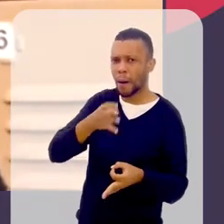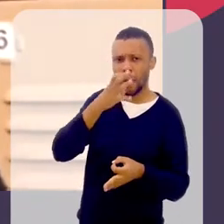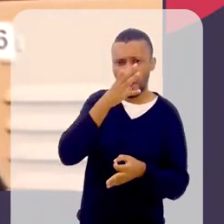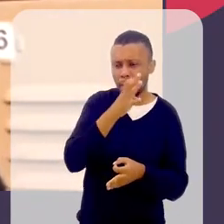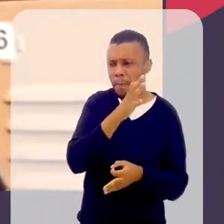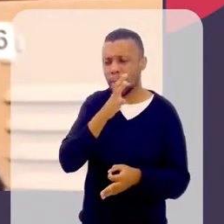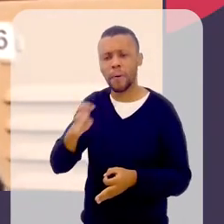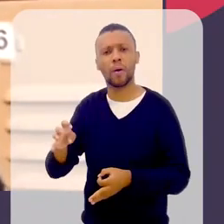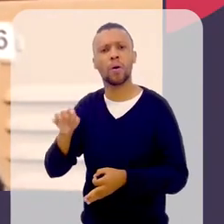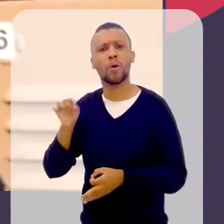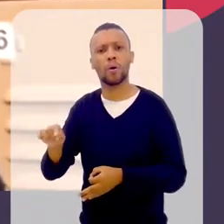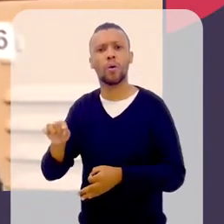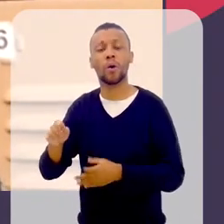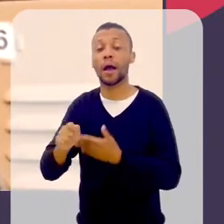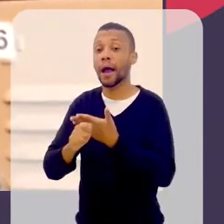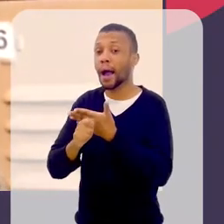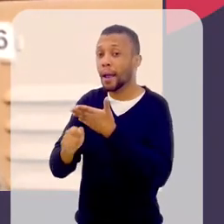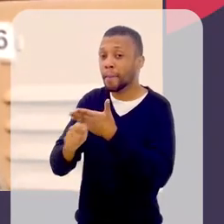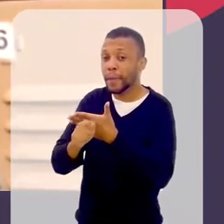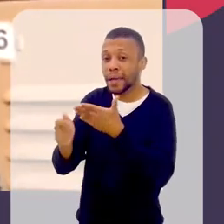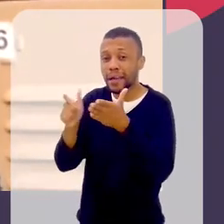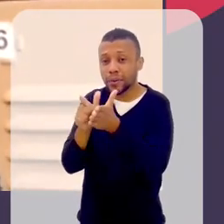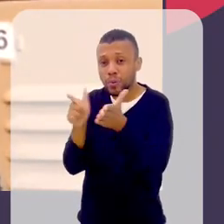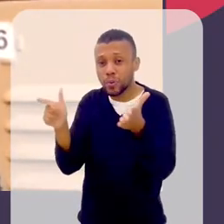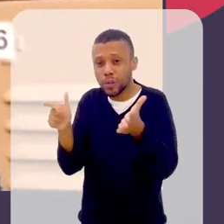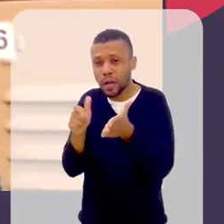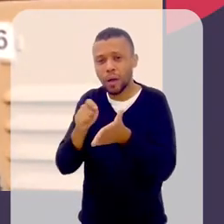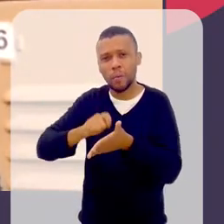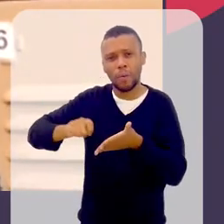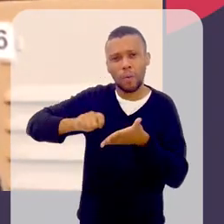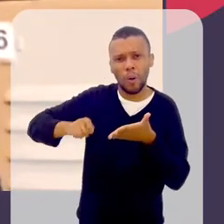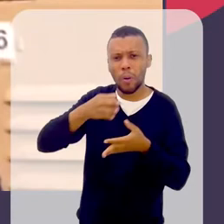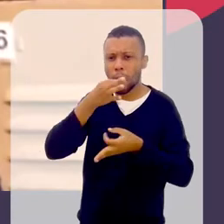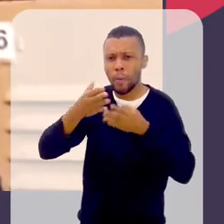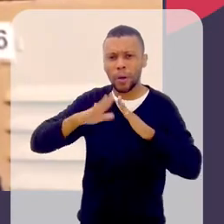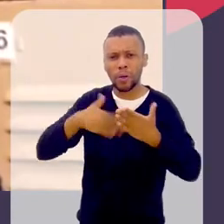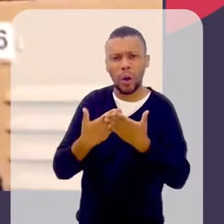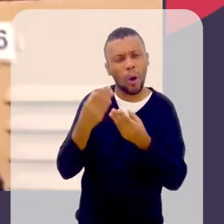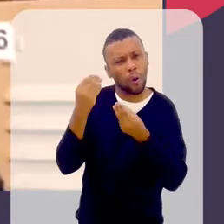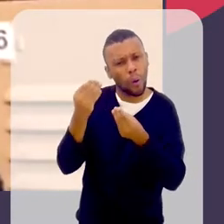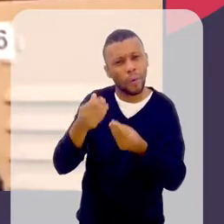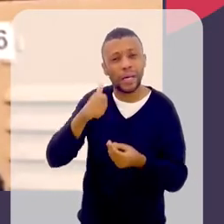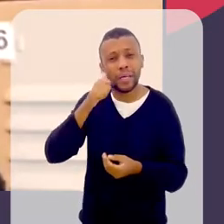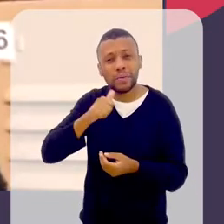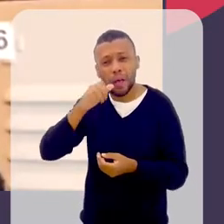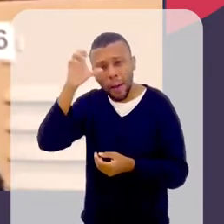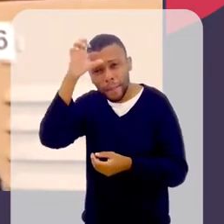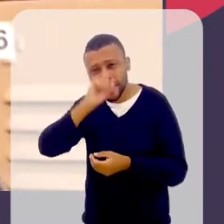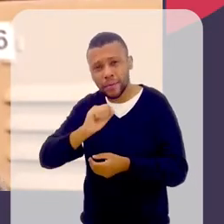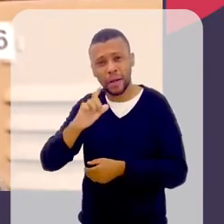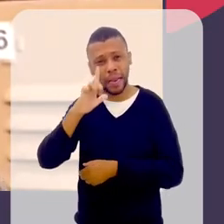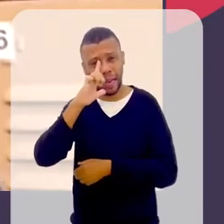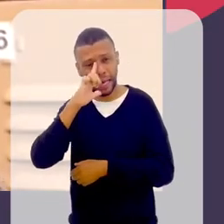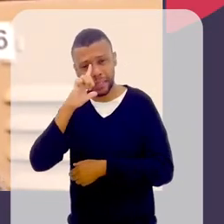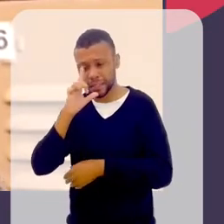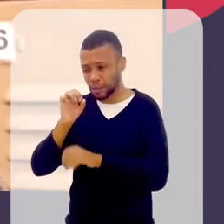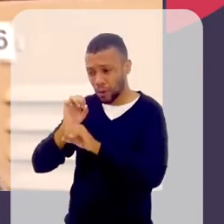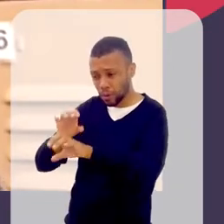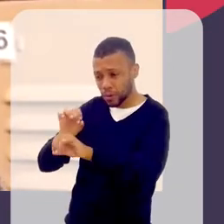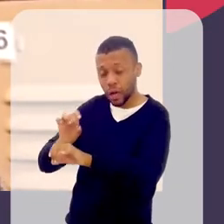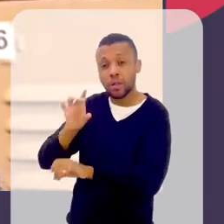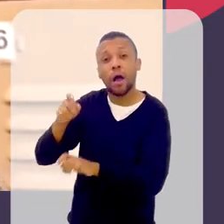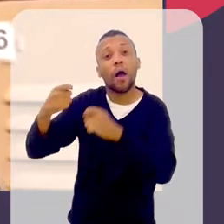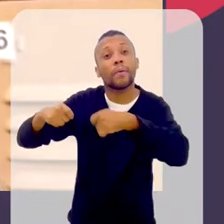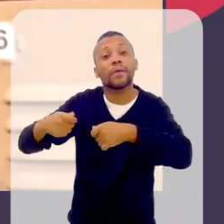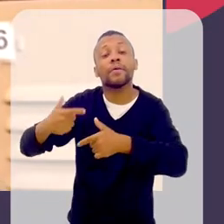na imprensa, se a consegue ver isso, diversas críticas do colégio dela, falando como assim as meninas estão aprendendo latim, se elas só